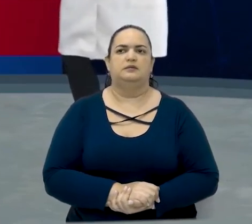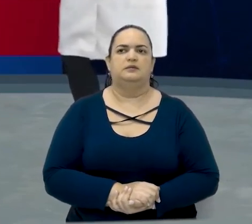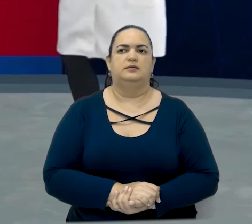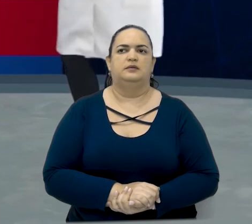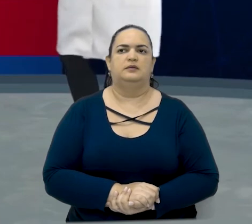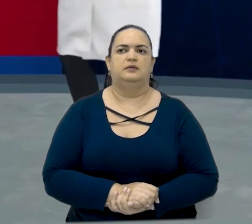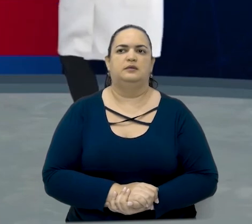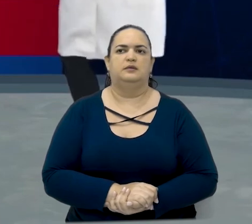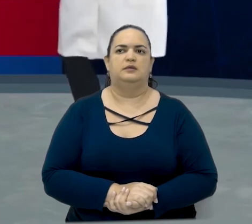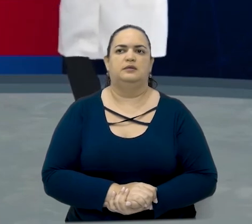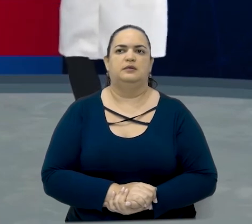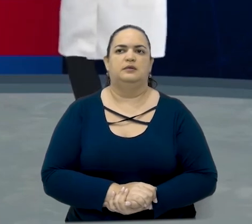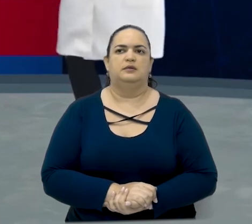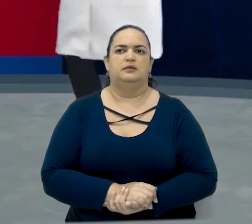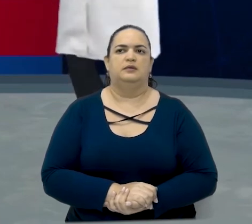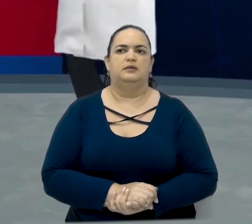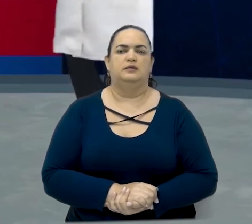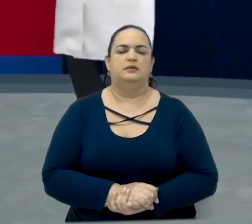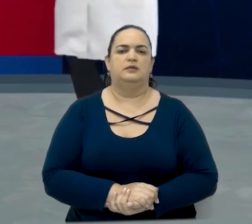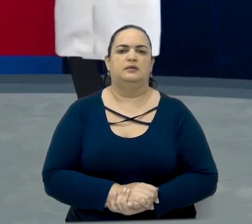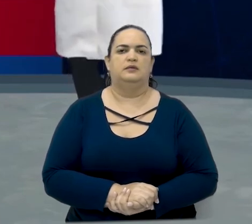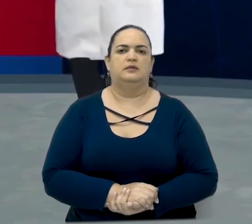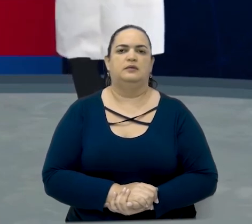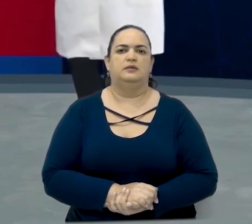origem? E o Sammy respondeu...